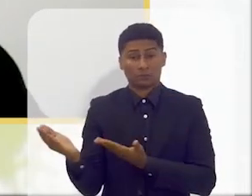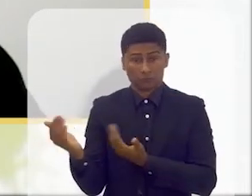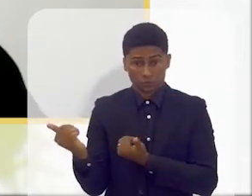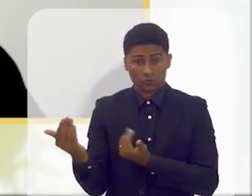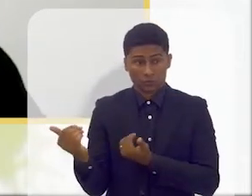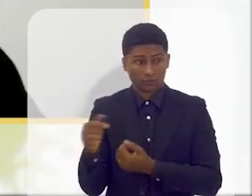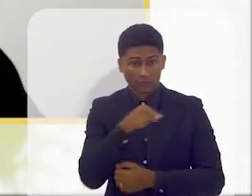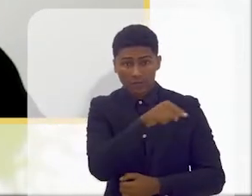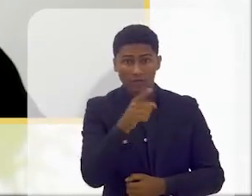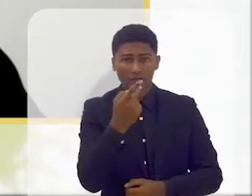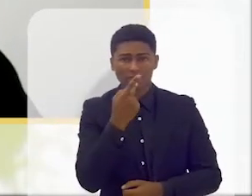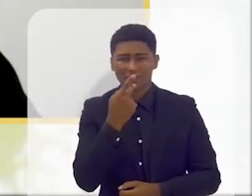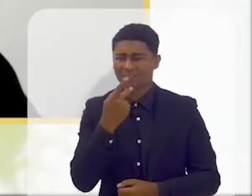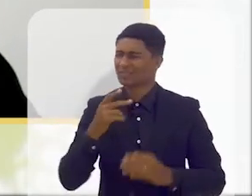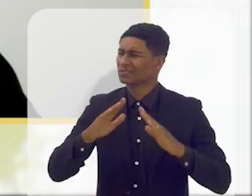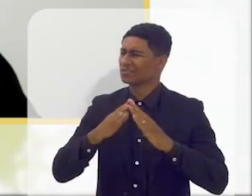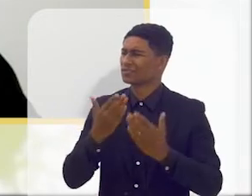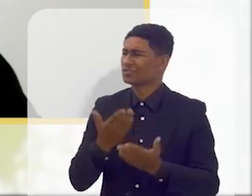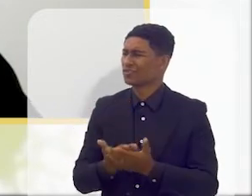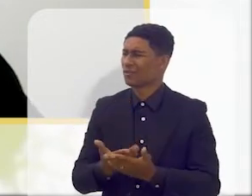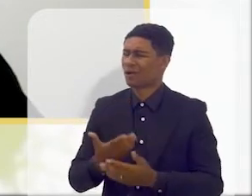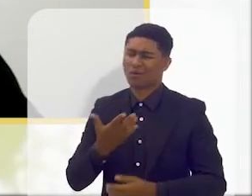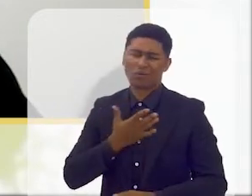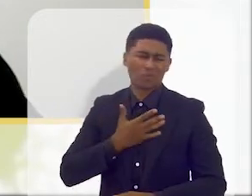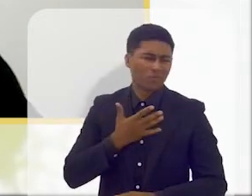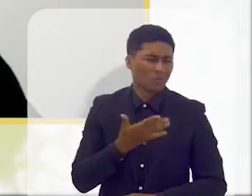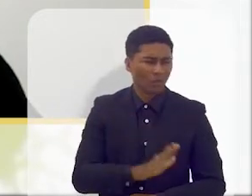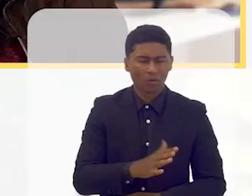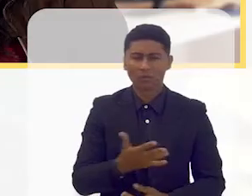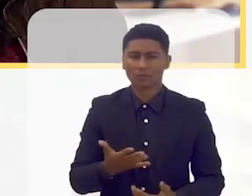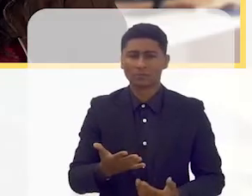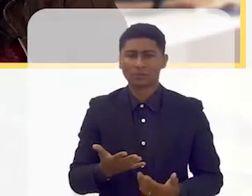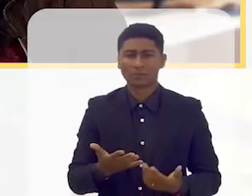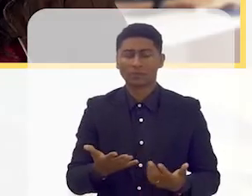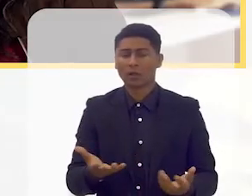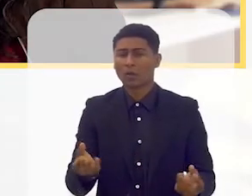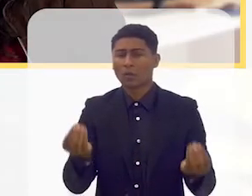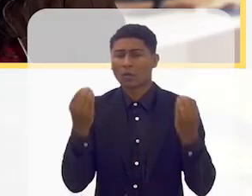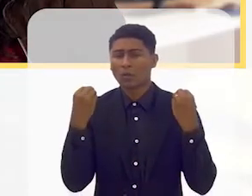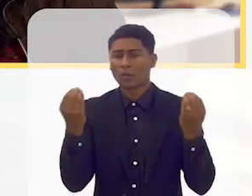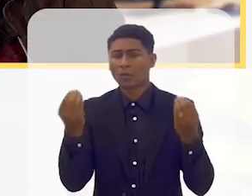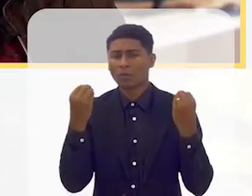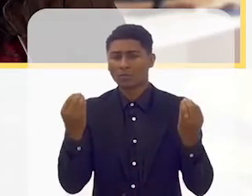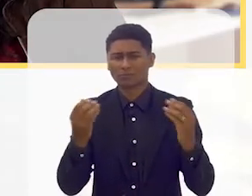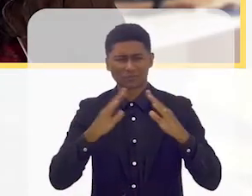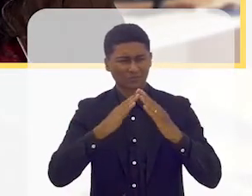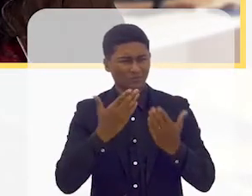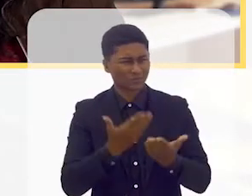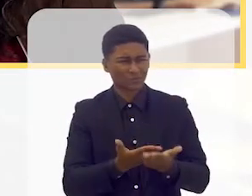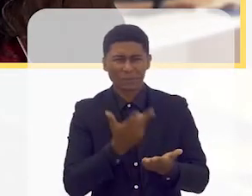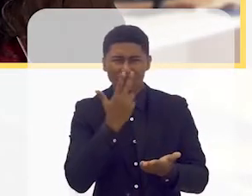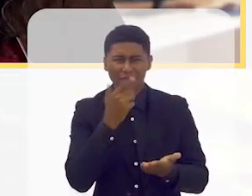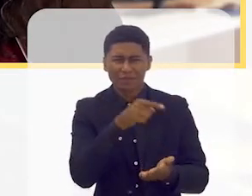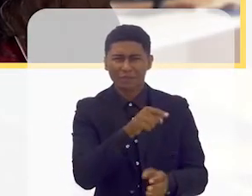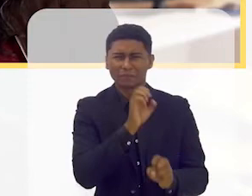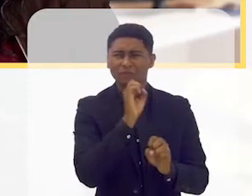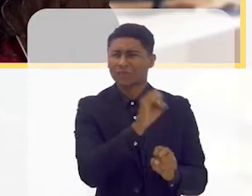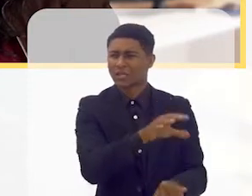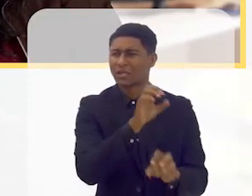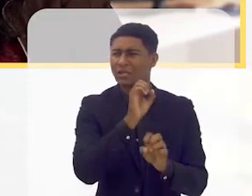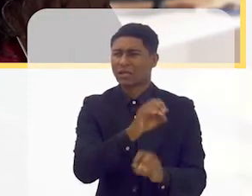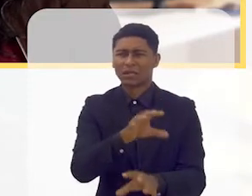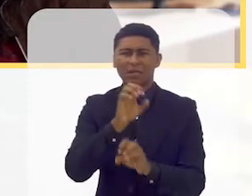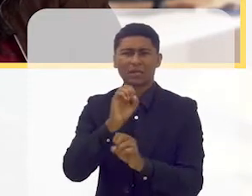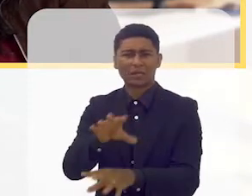dizem que eles não gostam de estar na escola. Como é que eles podem gostar de estar na escola? A escola continua a ensinar coisas que eram de